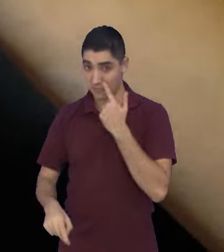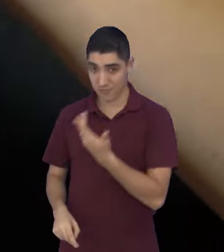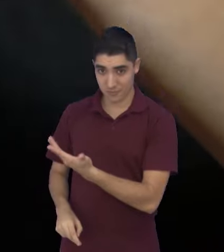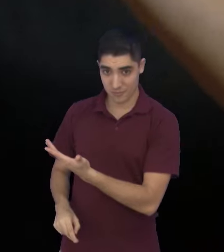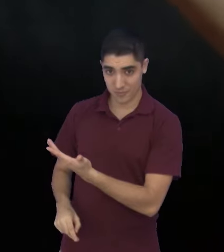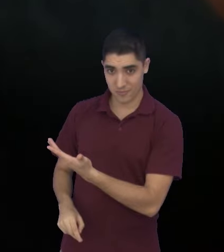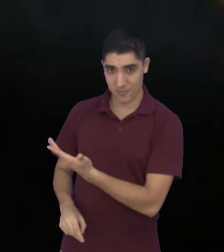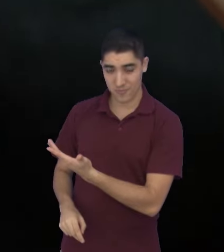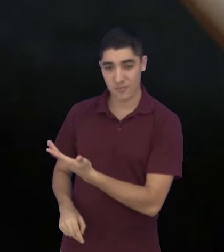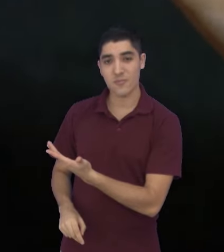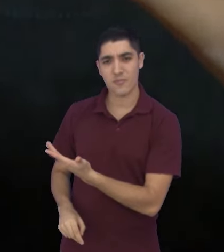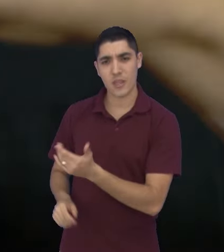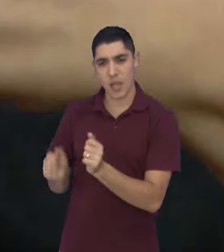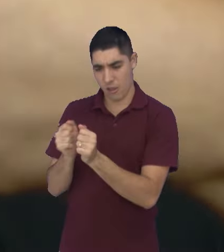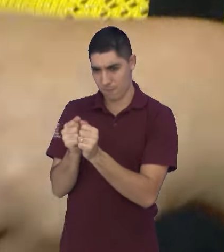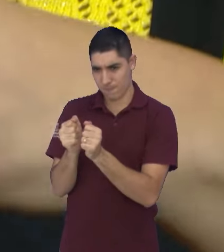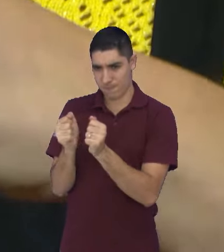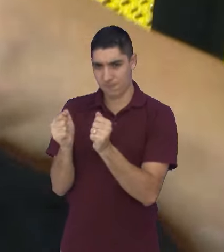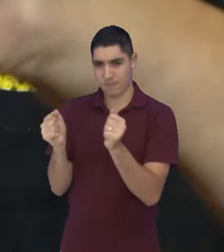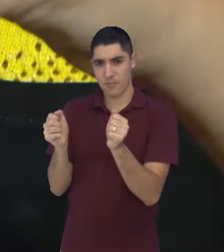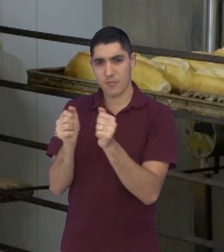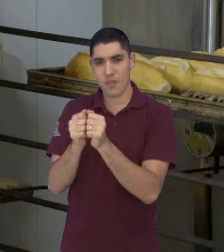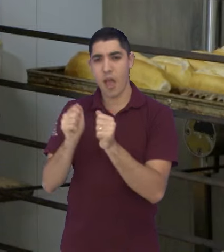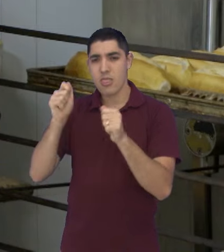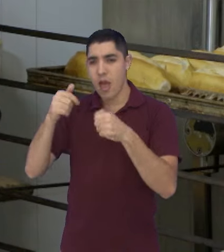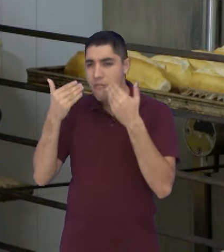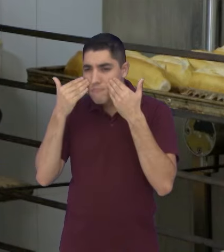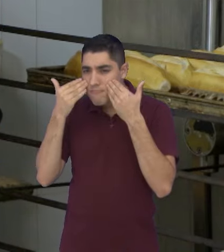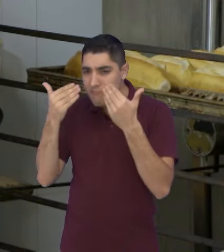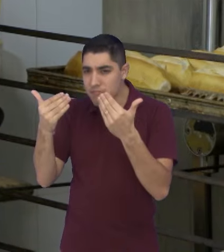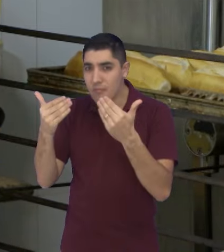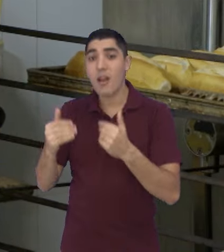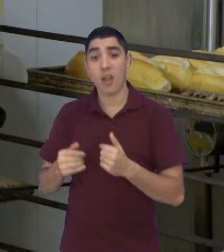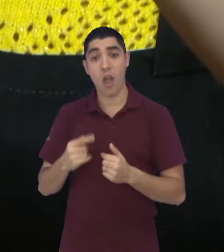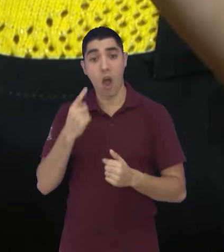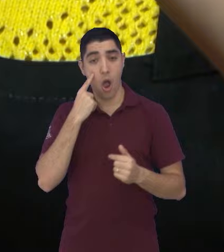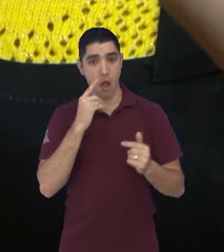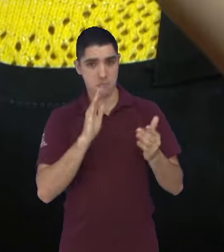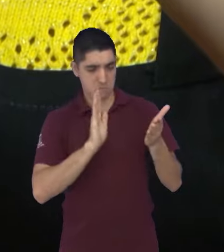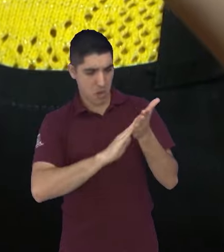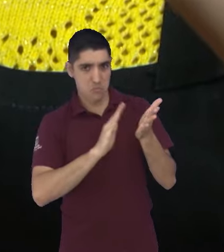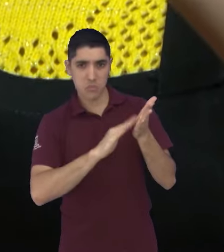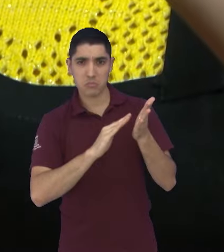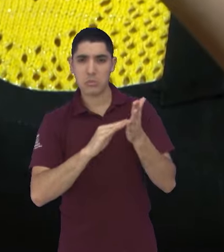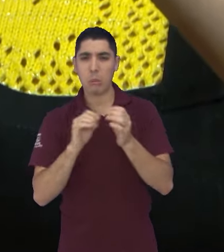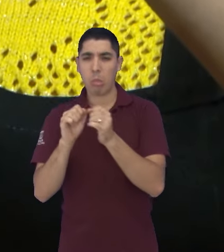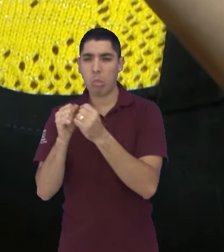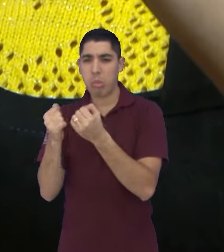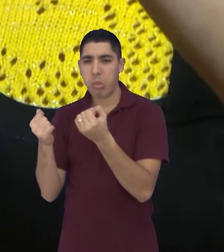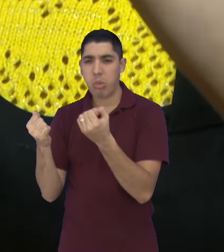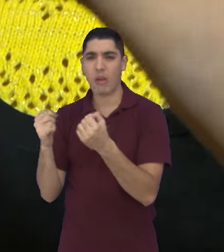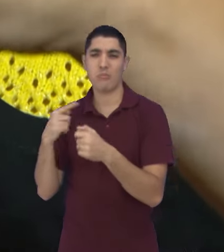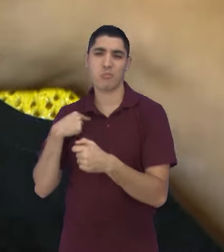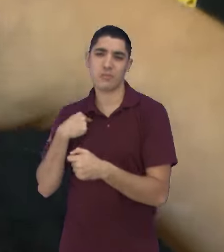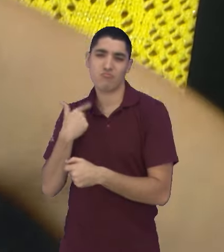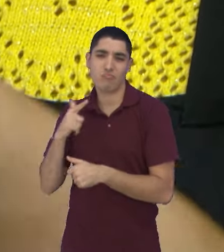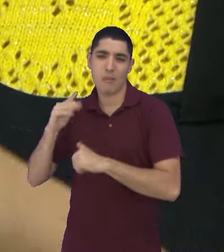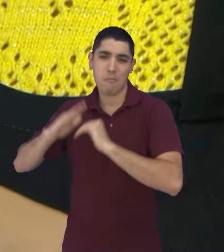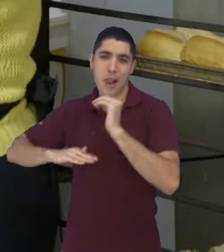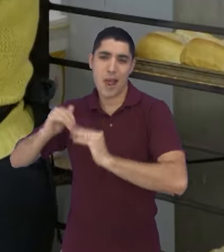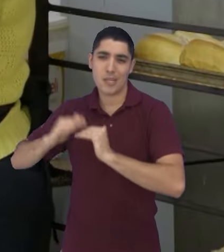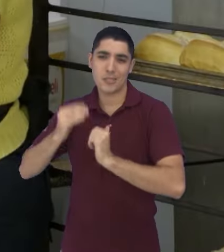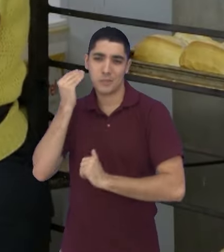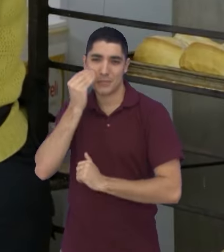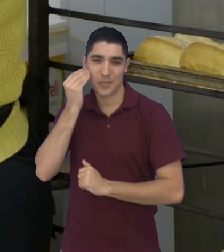ponto de véu. É um véu que ele fica transparente, né? Isso, você pode até bater nele que ele não vai estourar. O meu está rasgando tudo, mas é falta de prática de abrir, né?